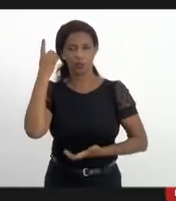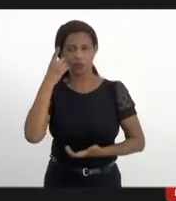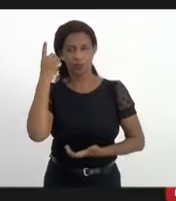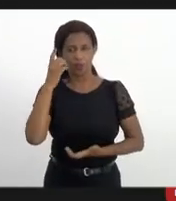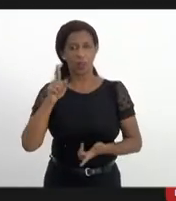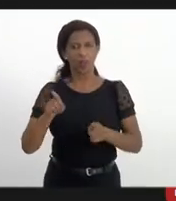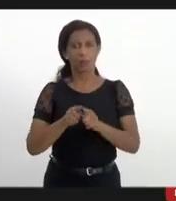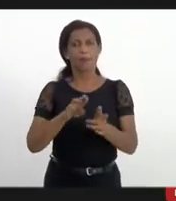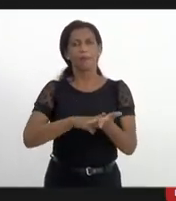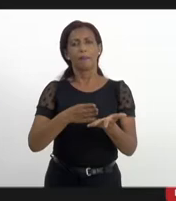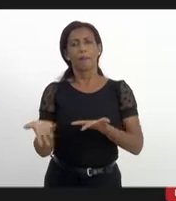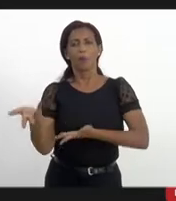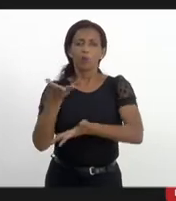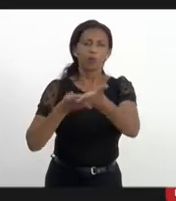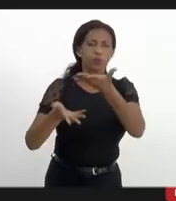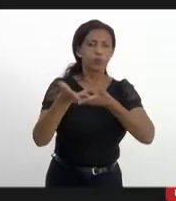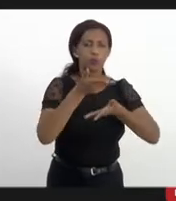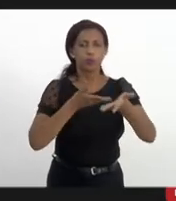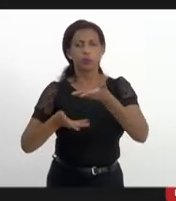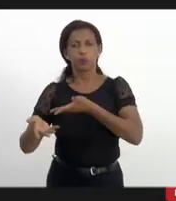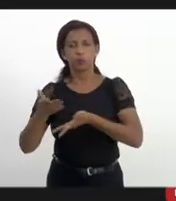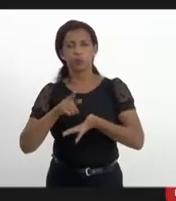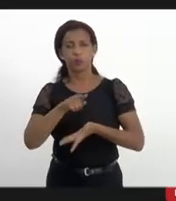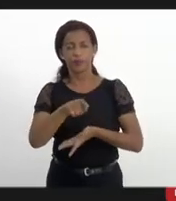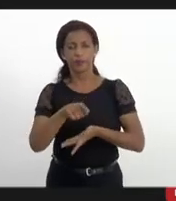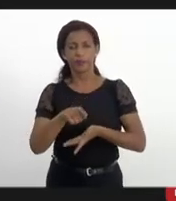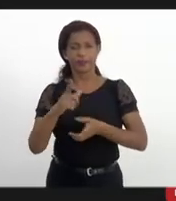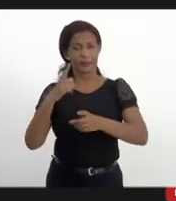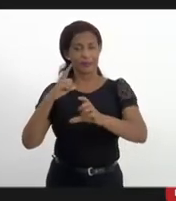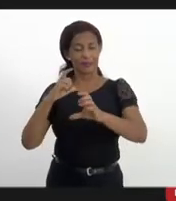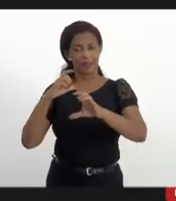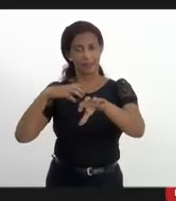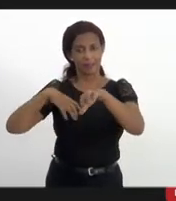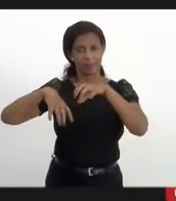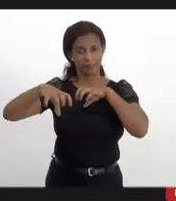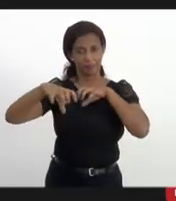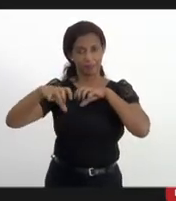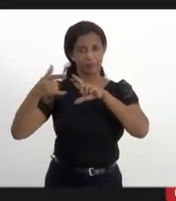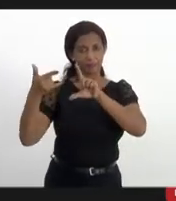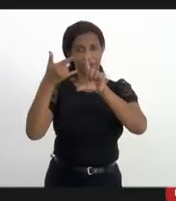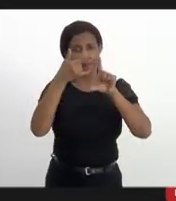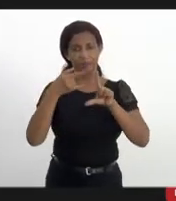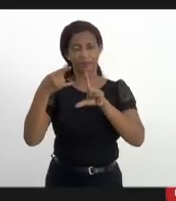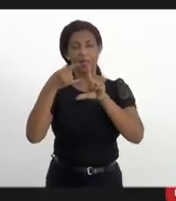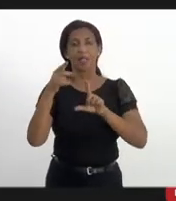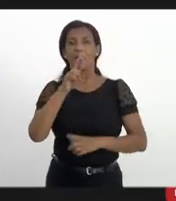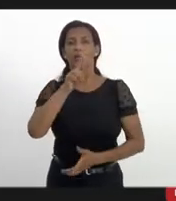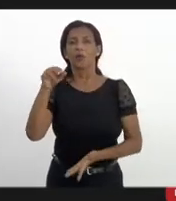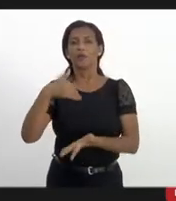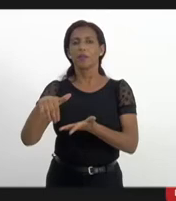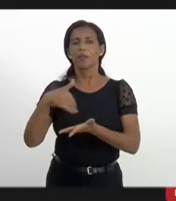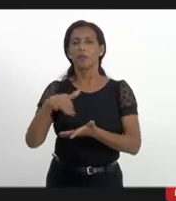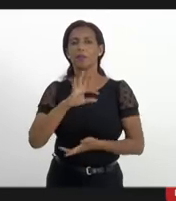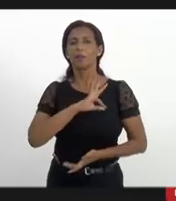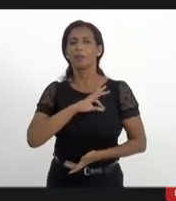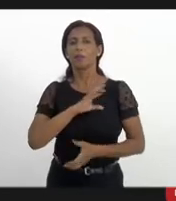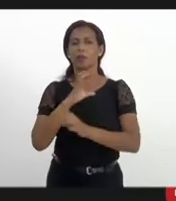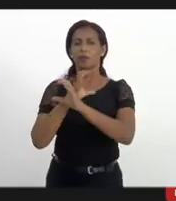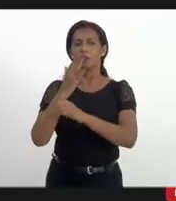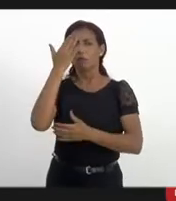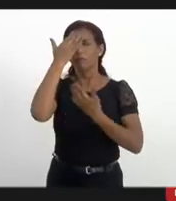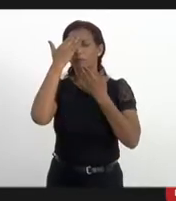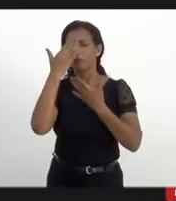demais membros que estão participando dessa videoconferência. Em nome da Secretaria de Polícia Civil, agradeço a